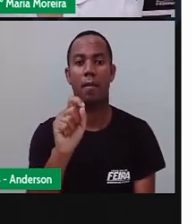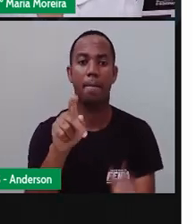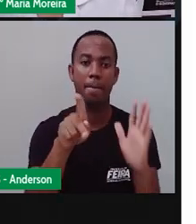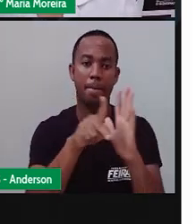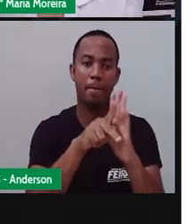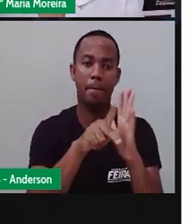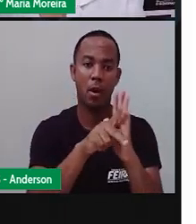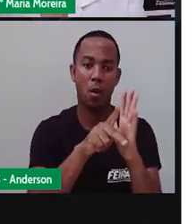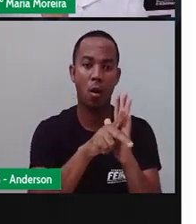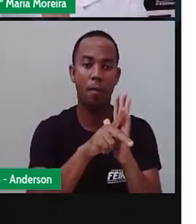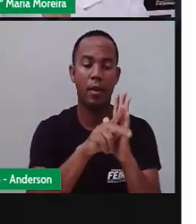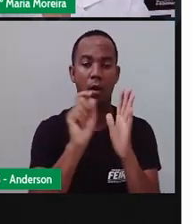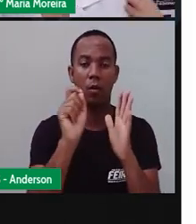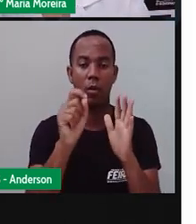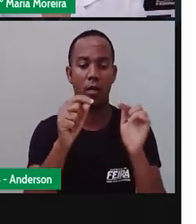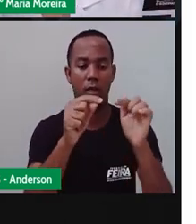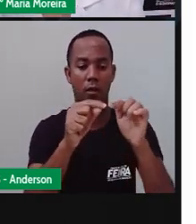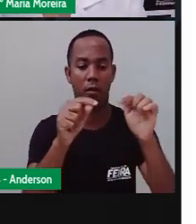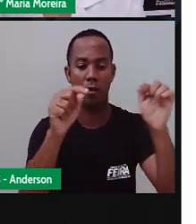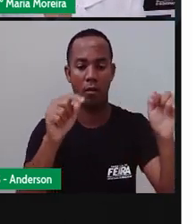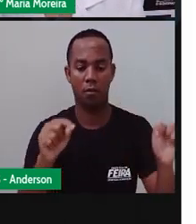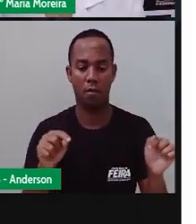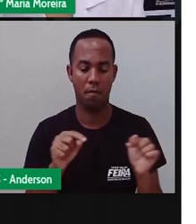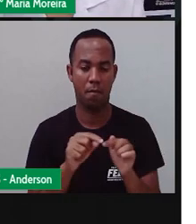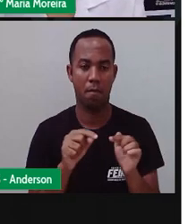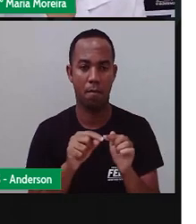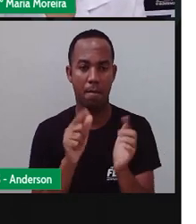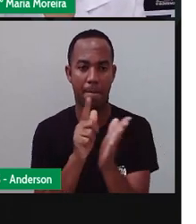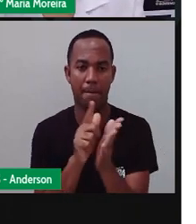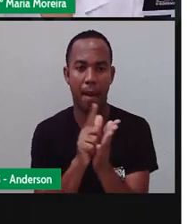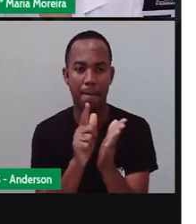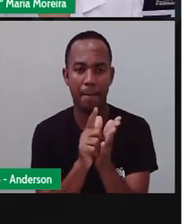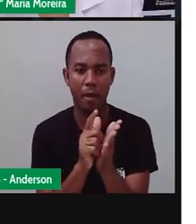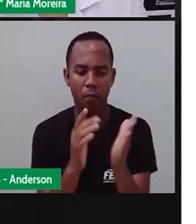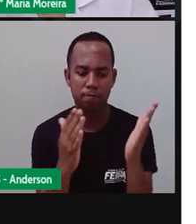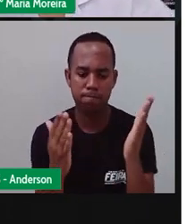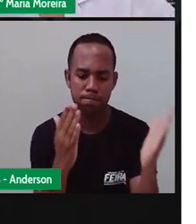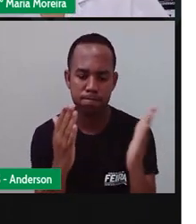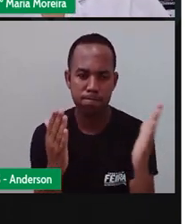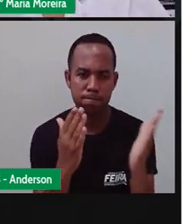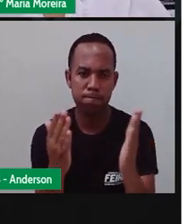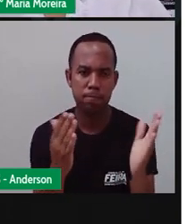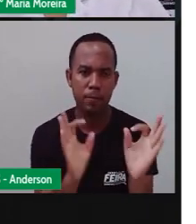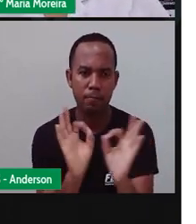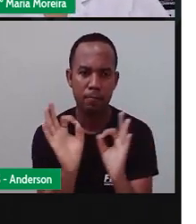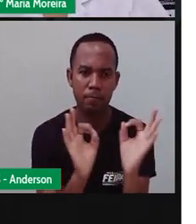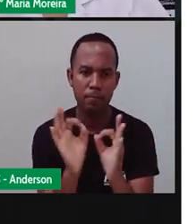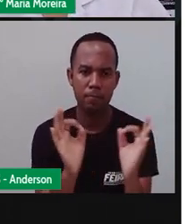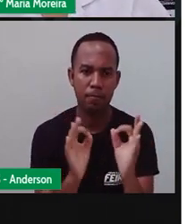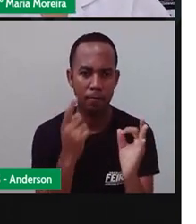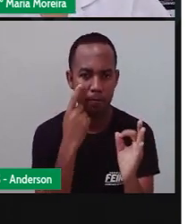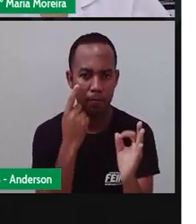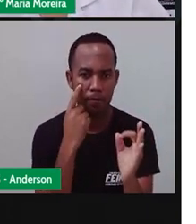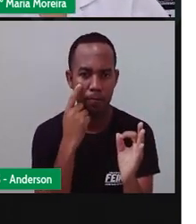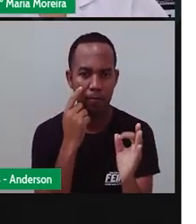possa caber aonde? Dentro de um pedaço de papel. Que foi o que a prova falou. Então, aqui. Vamos aqui, né? Eu tenho